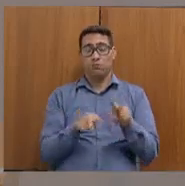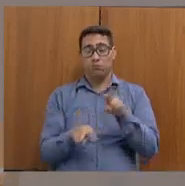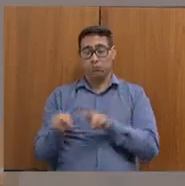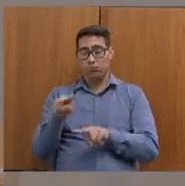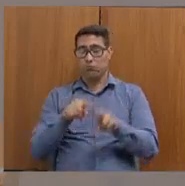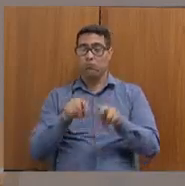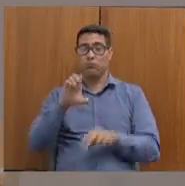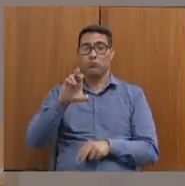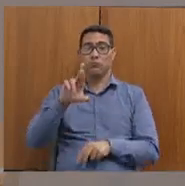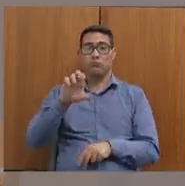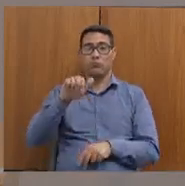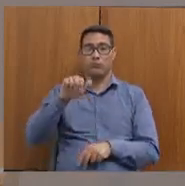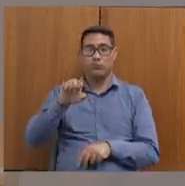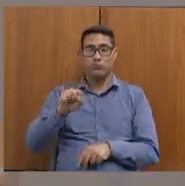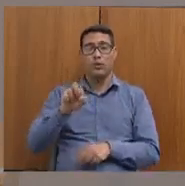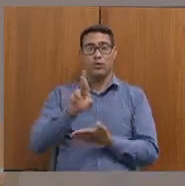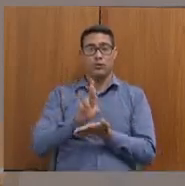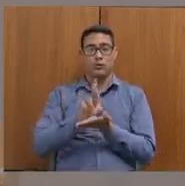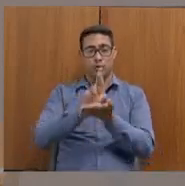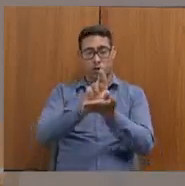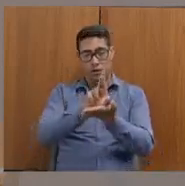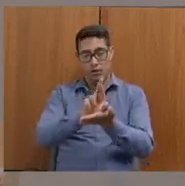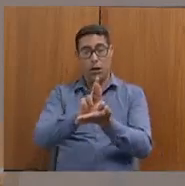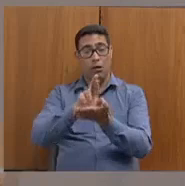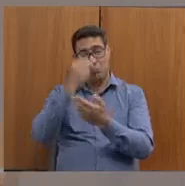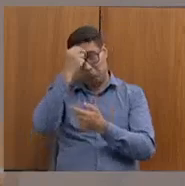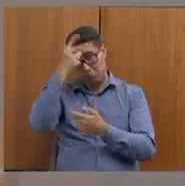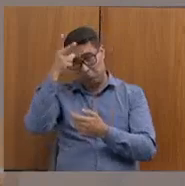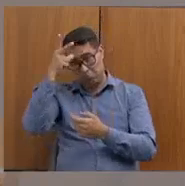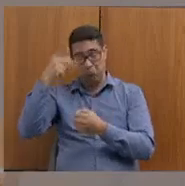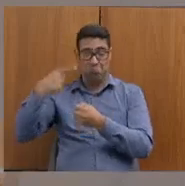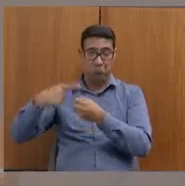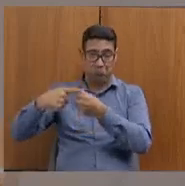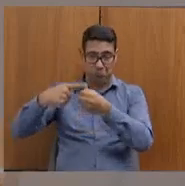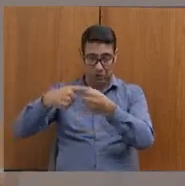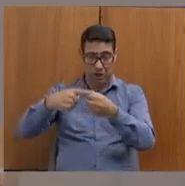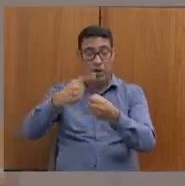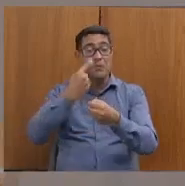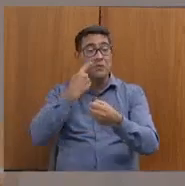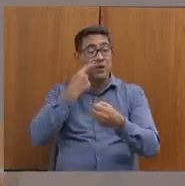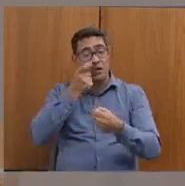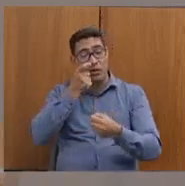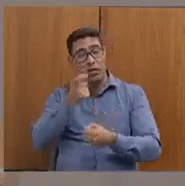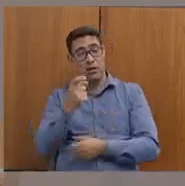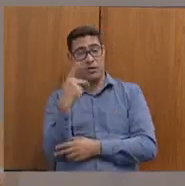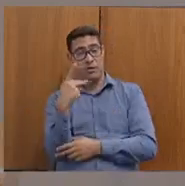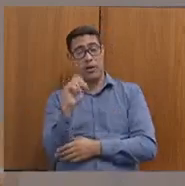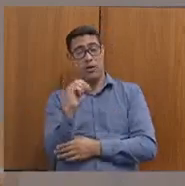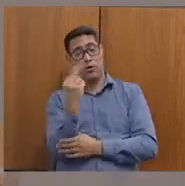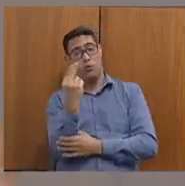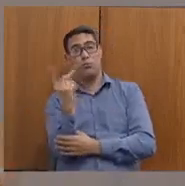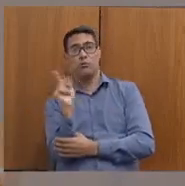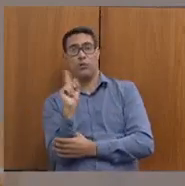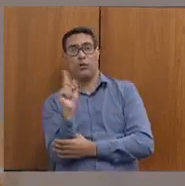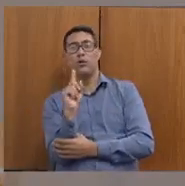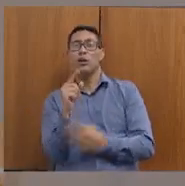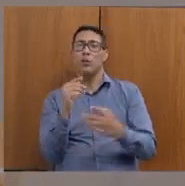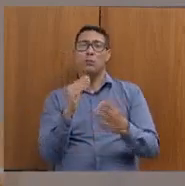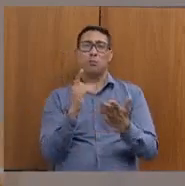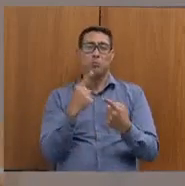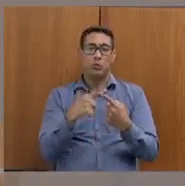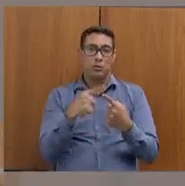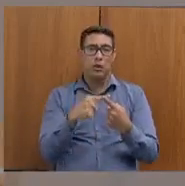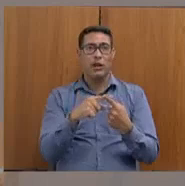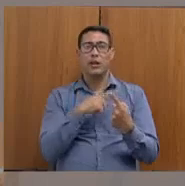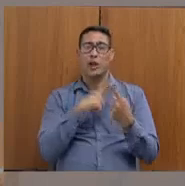CREAS regionais, inclusive com os municípios, para ver o interesse deles ou não, porque é uma crítica, inclusive, de atendimento do modelo.